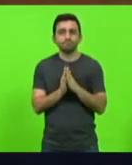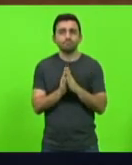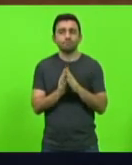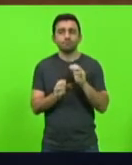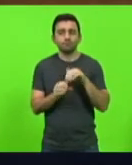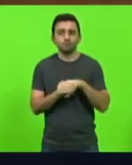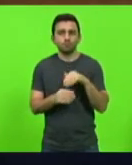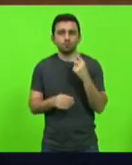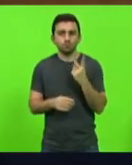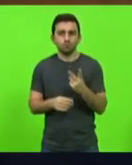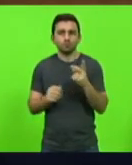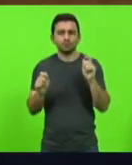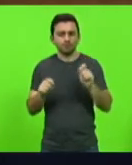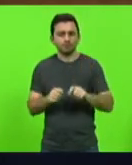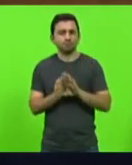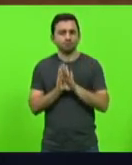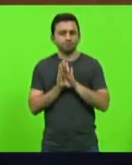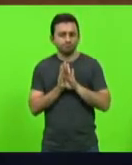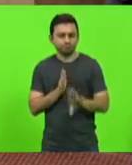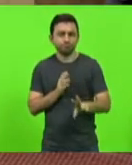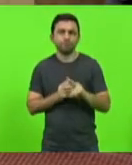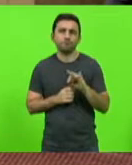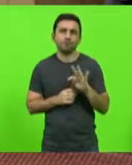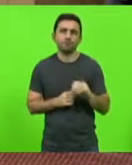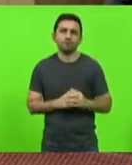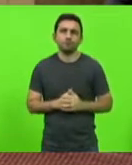2 para que a gente possa derrubar o veto. Obrigado.